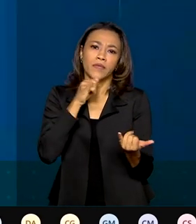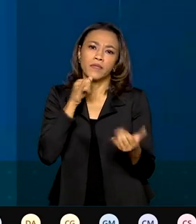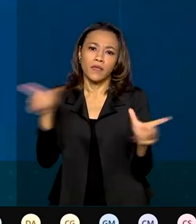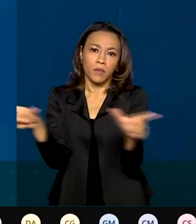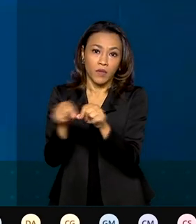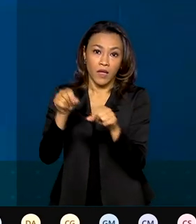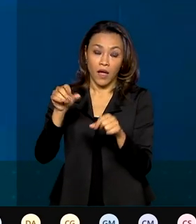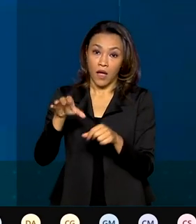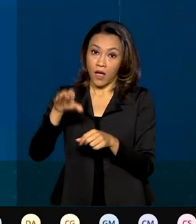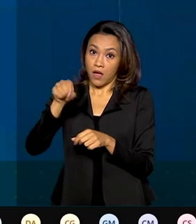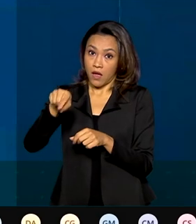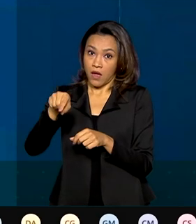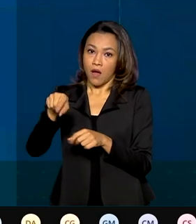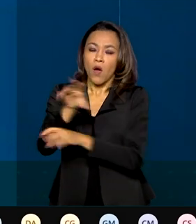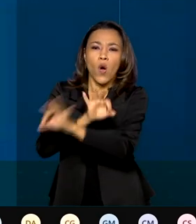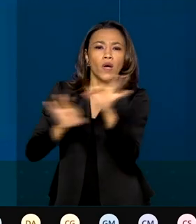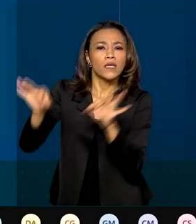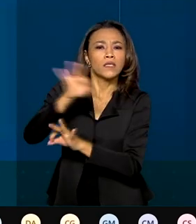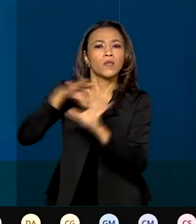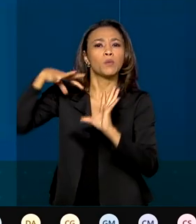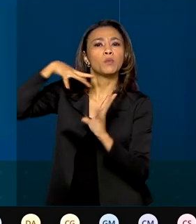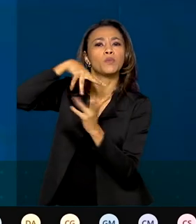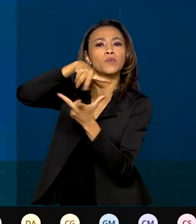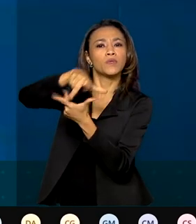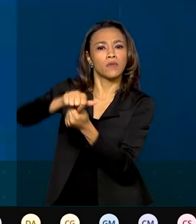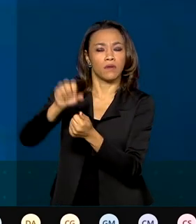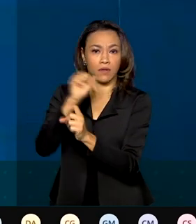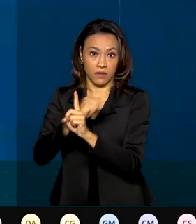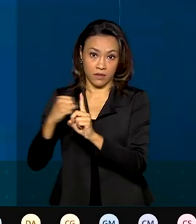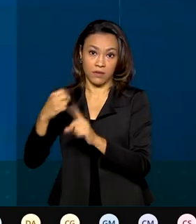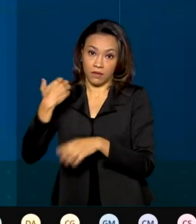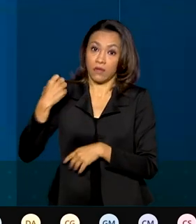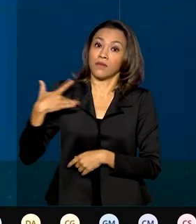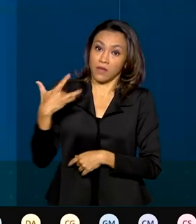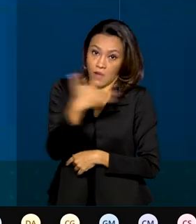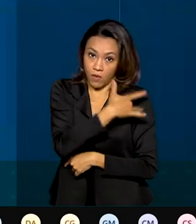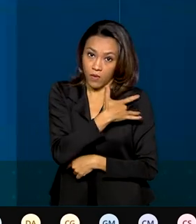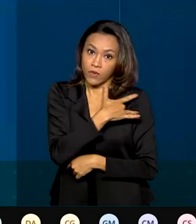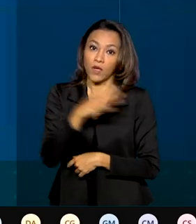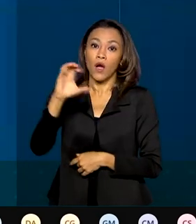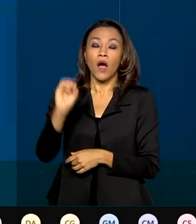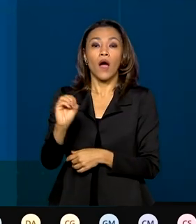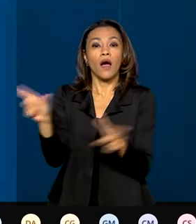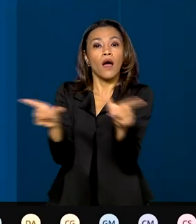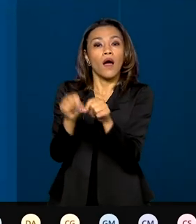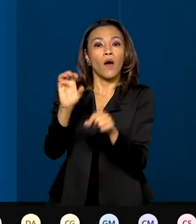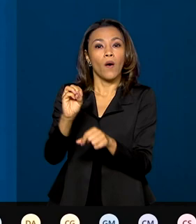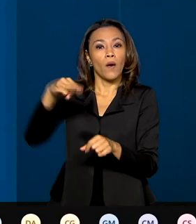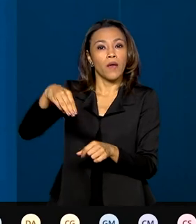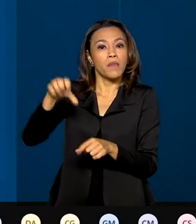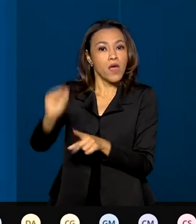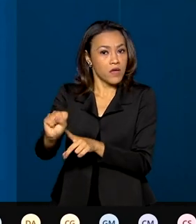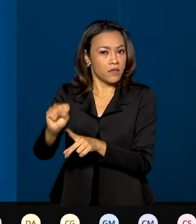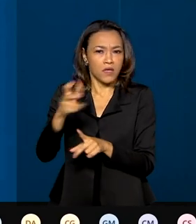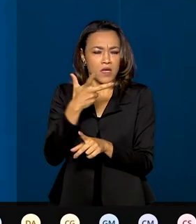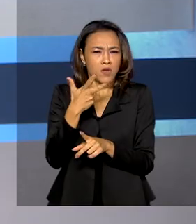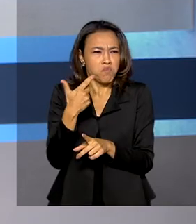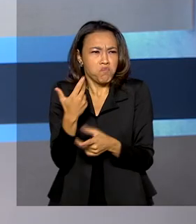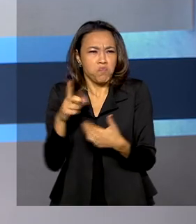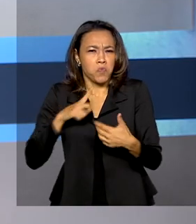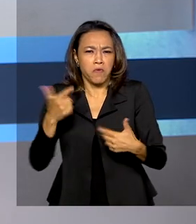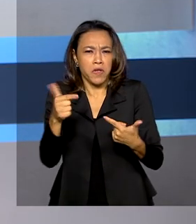Mundial de Saúde, esses dados não mostraram para a gente nenhuma alteração no perfil de segurança da vacina.